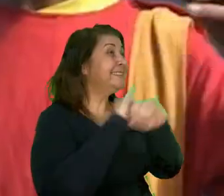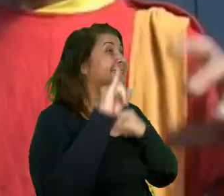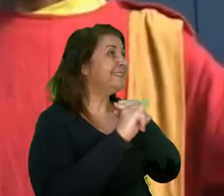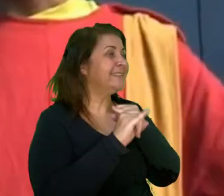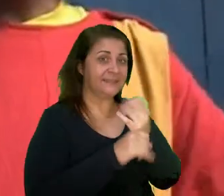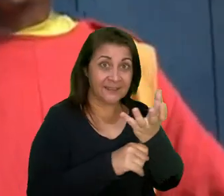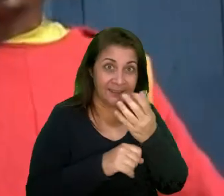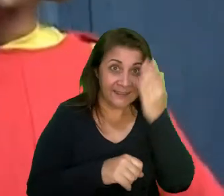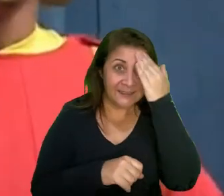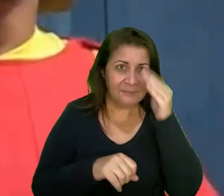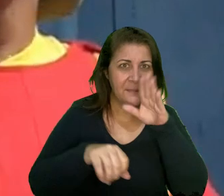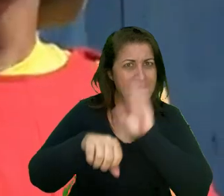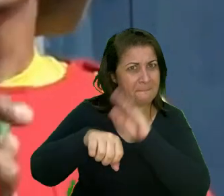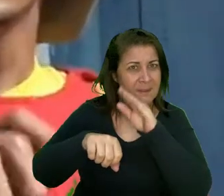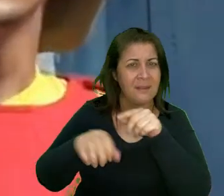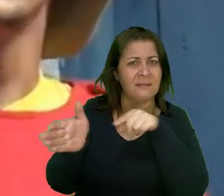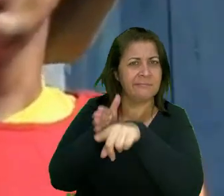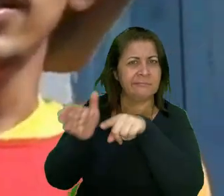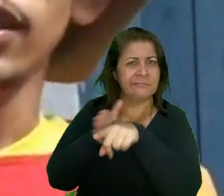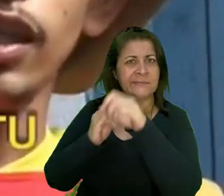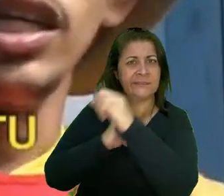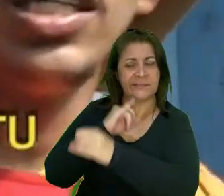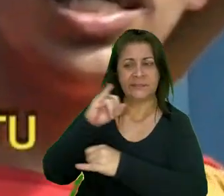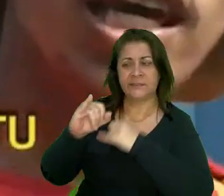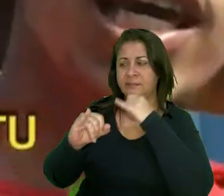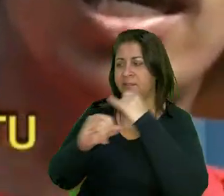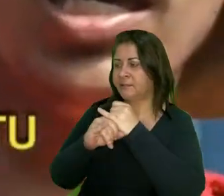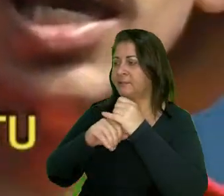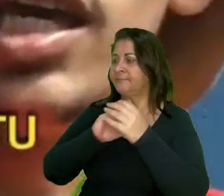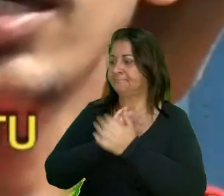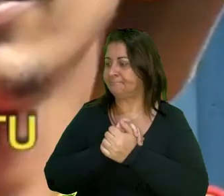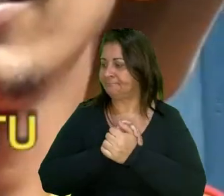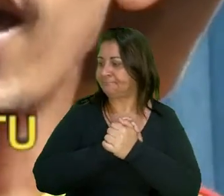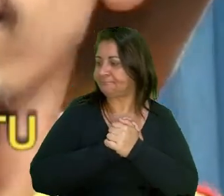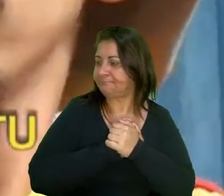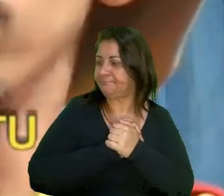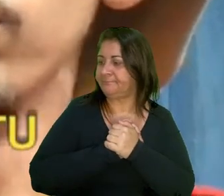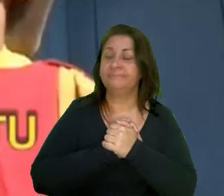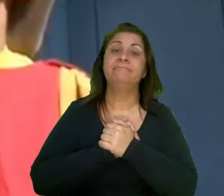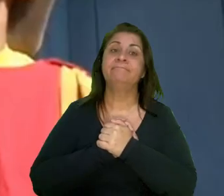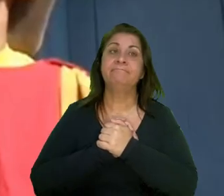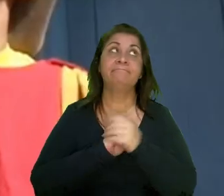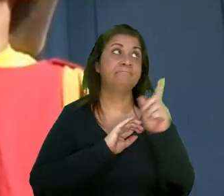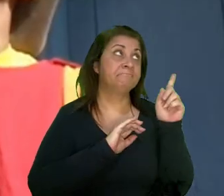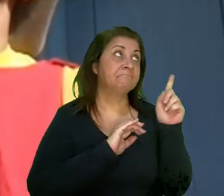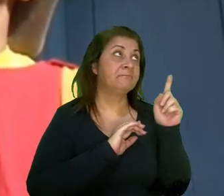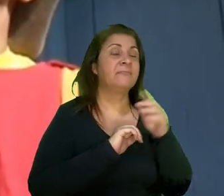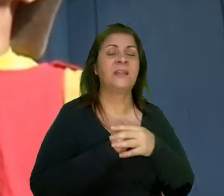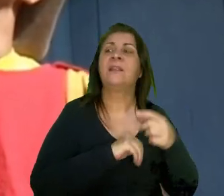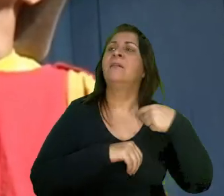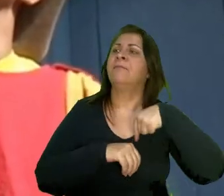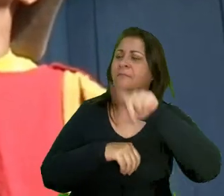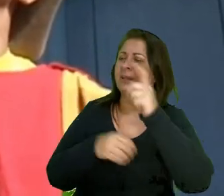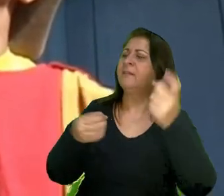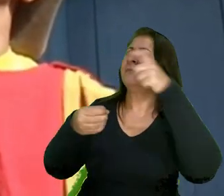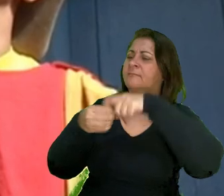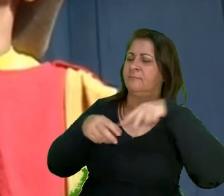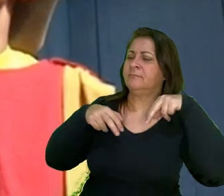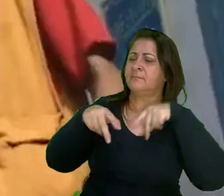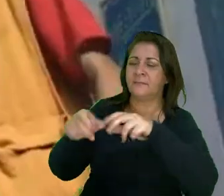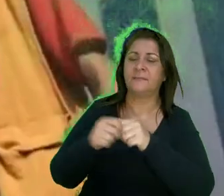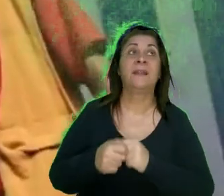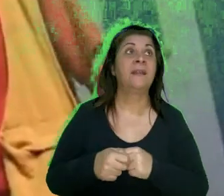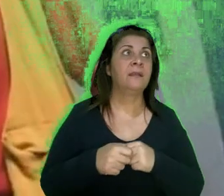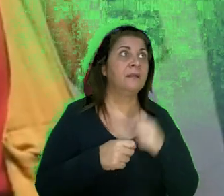Se quiser saber mais Digite na internet Nhe Engatu Então se volta a andar que nós tá